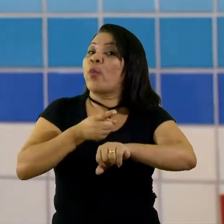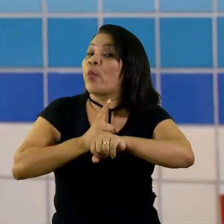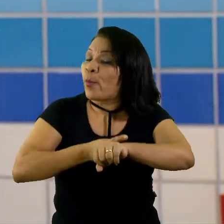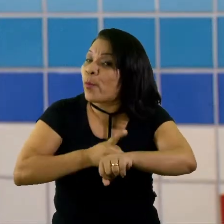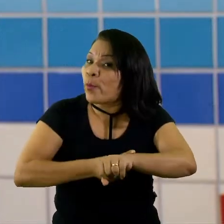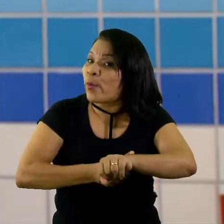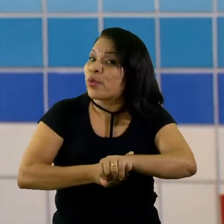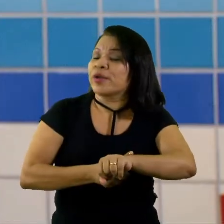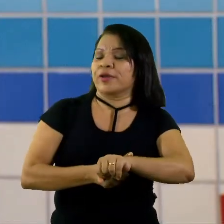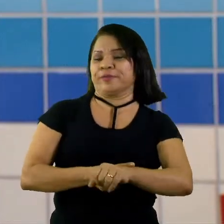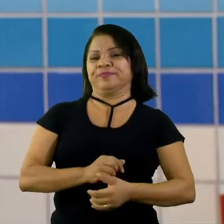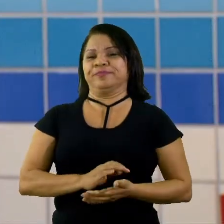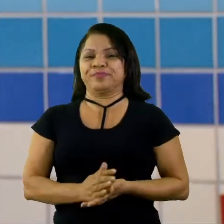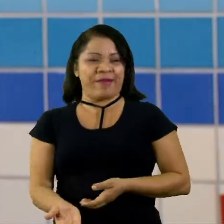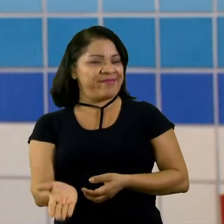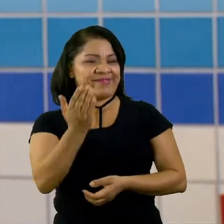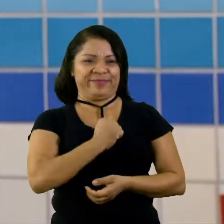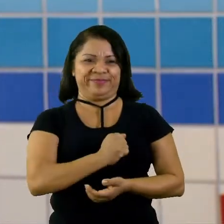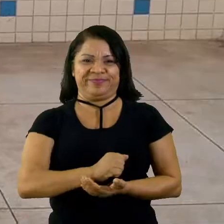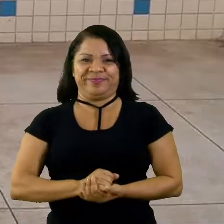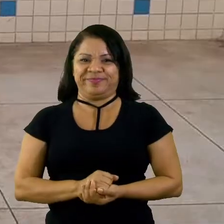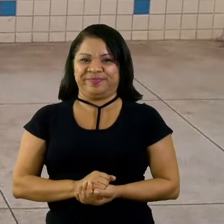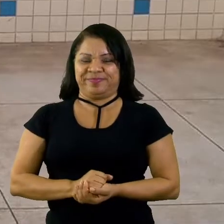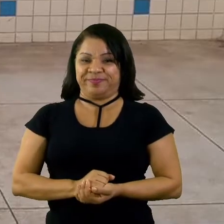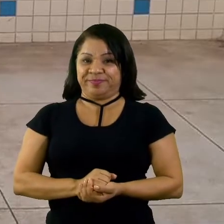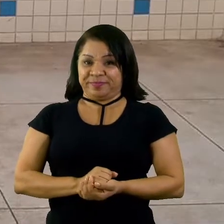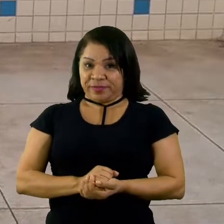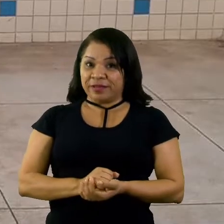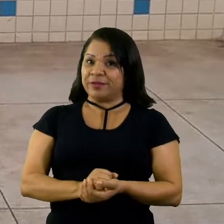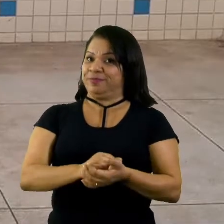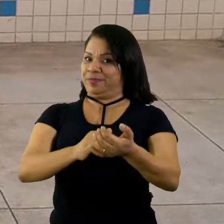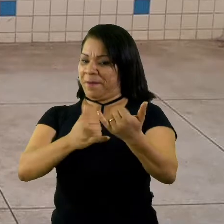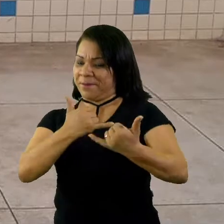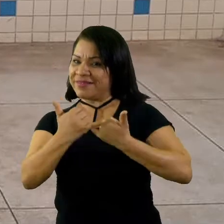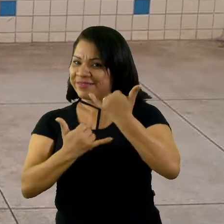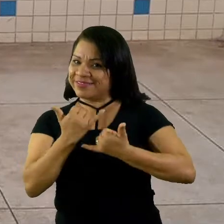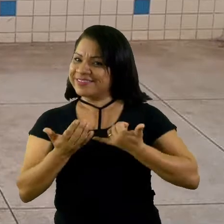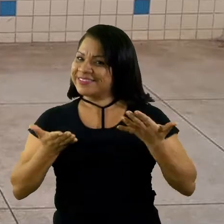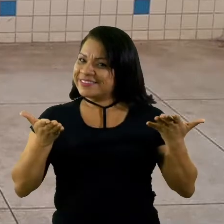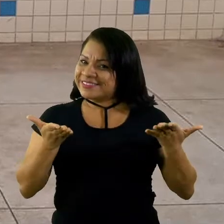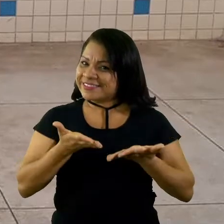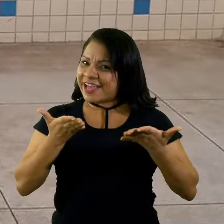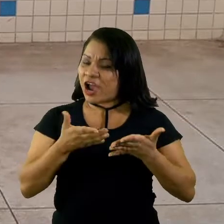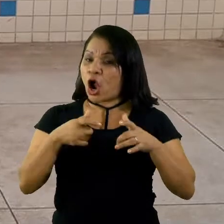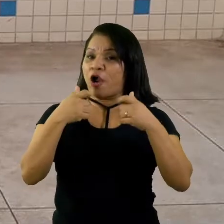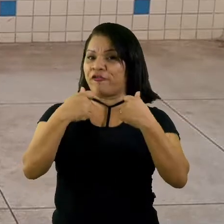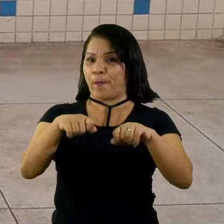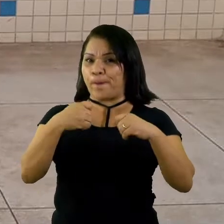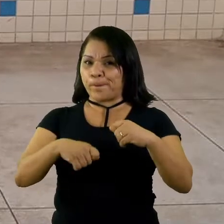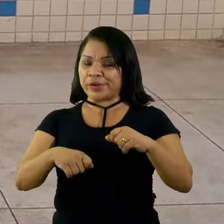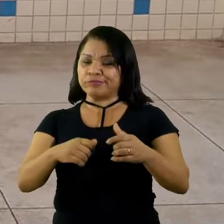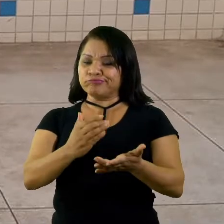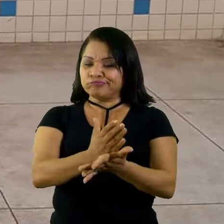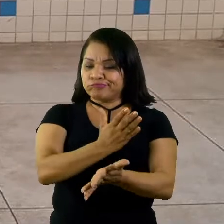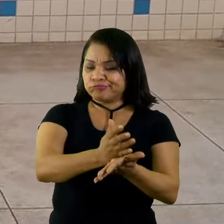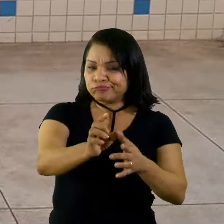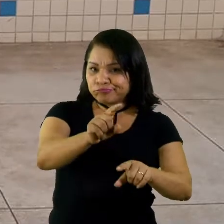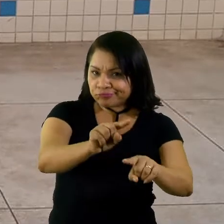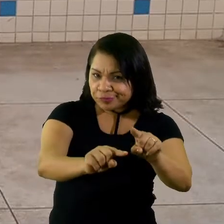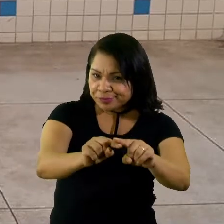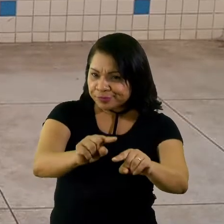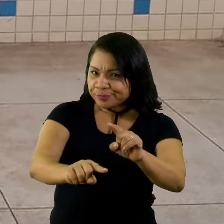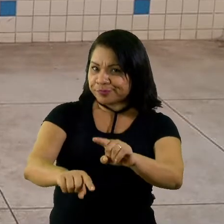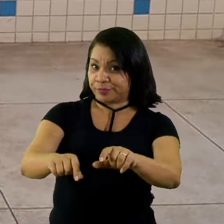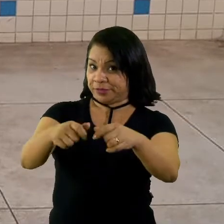Então, vamos lá! Para essa brincadeira de hoje, nós vamos precisar de alguns materiais. Nós vamos